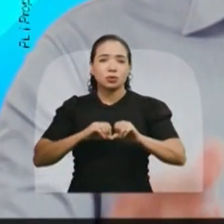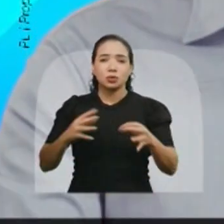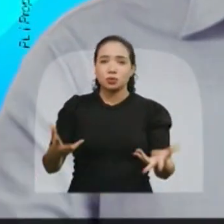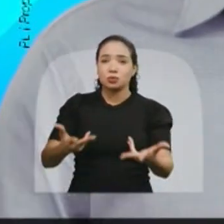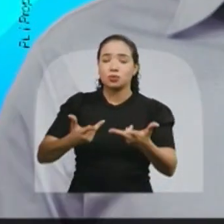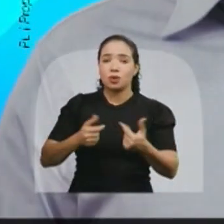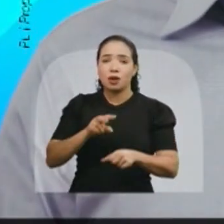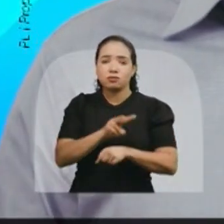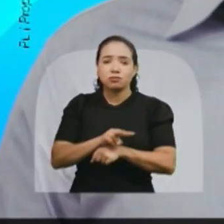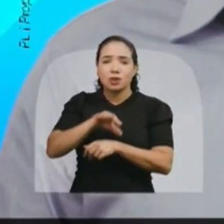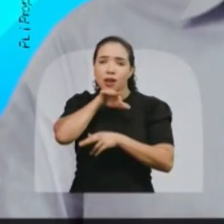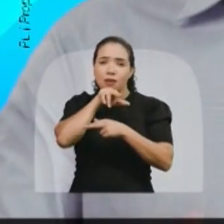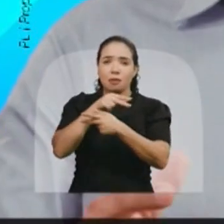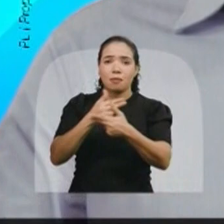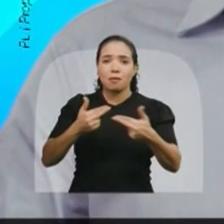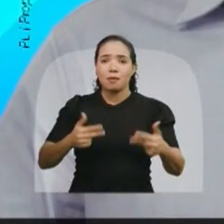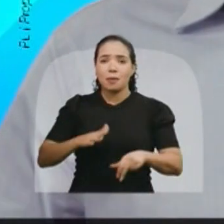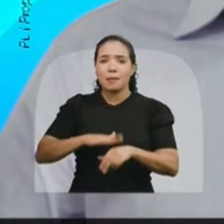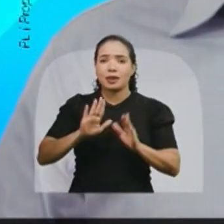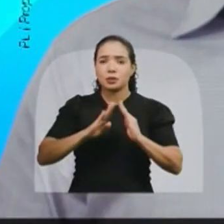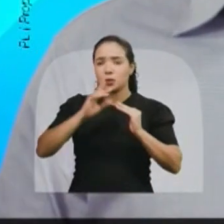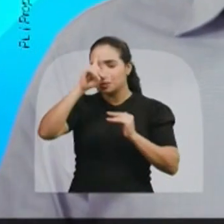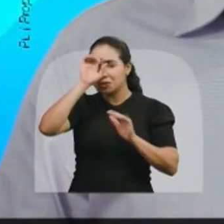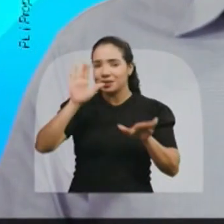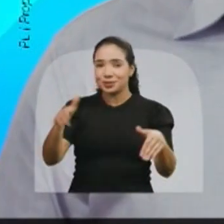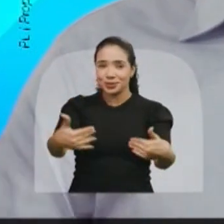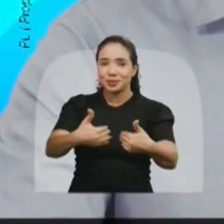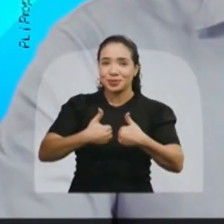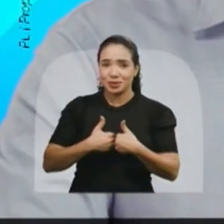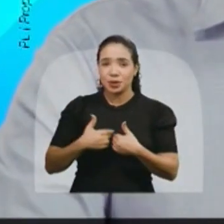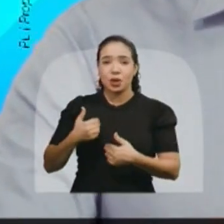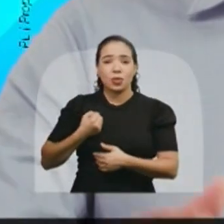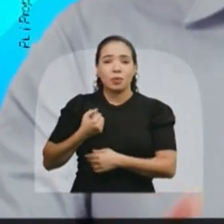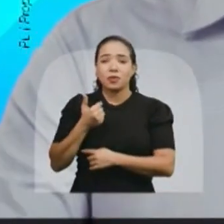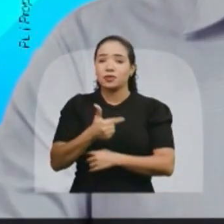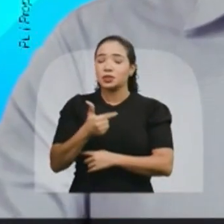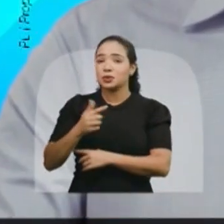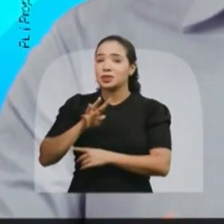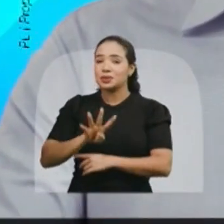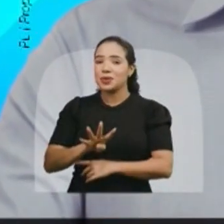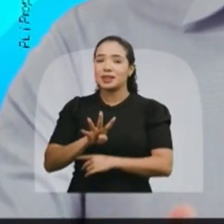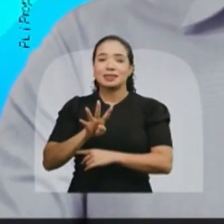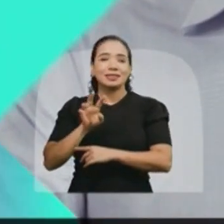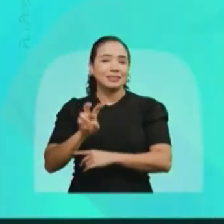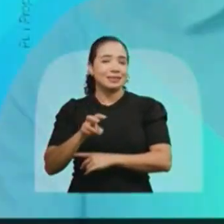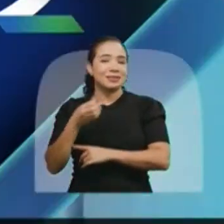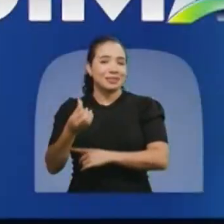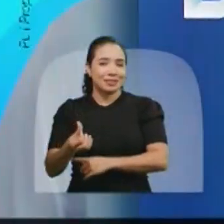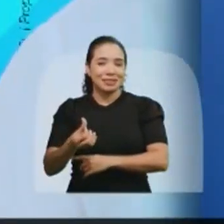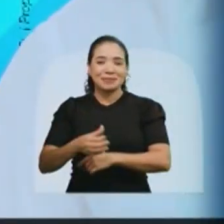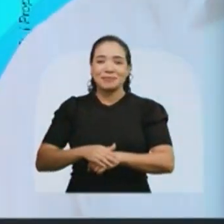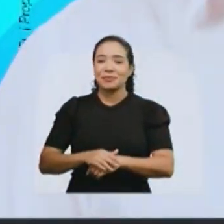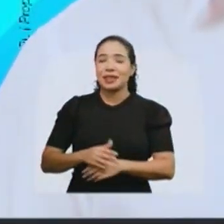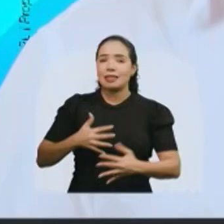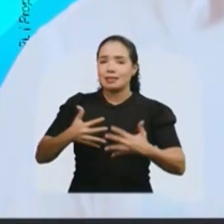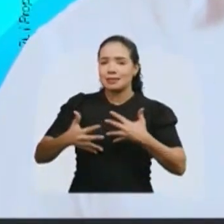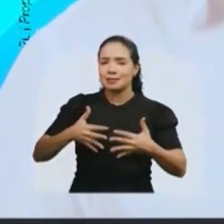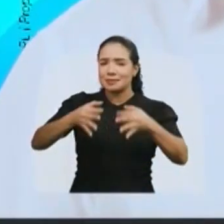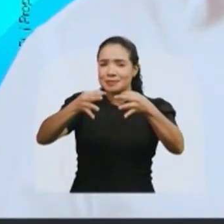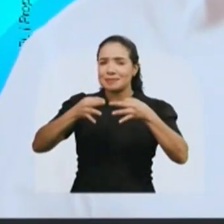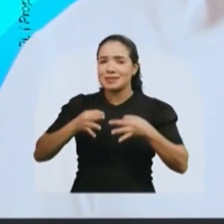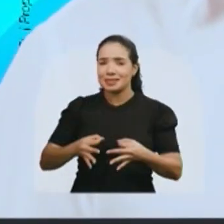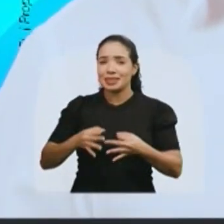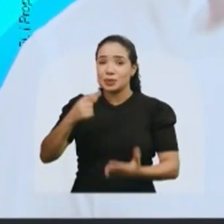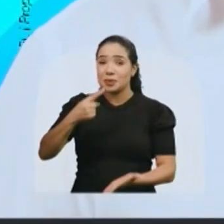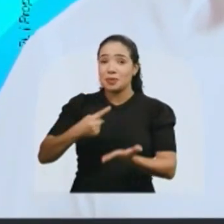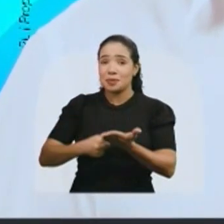em defesa da causa animal e por clínicas novas para autistas. Meu número, 22456. Transparência, honestidade e